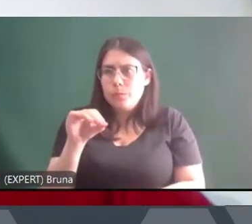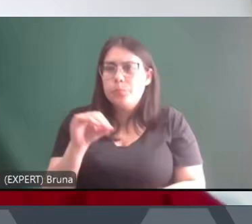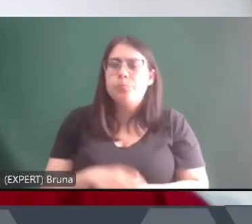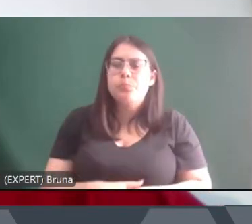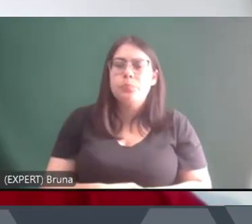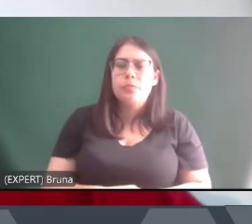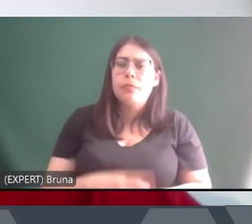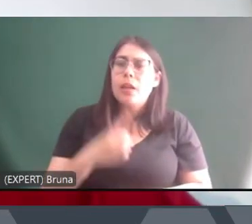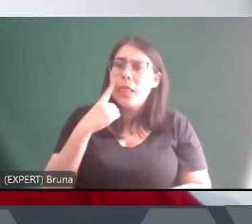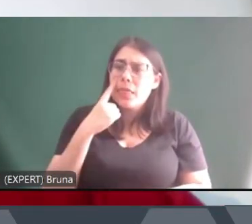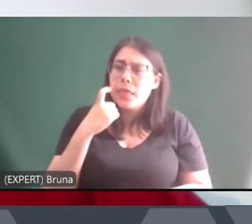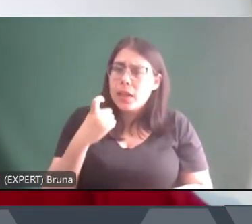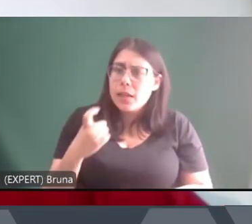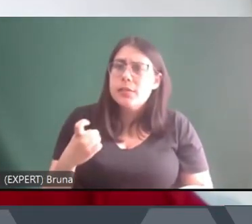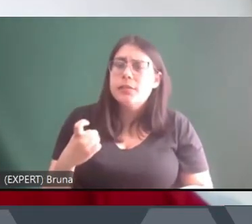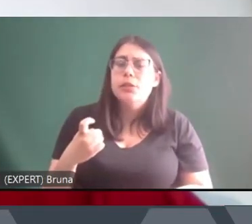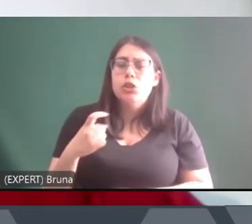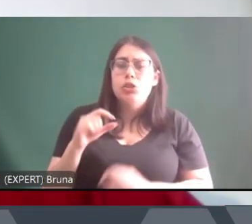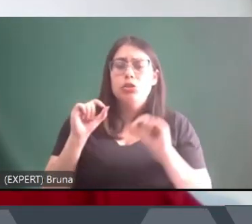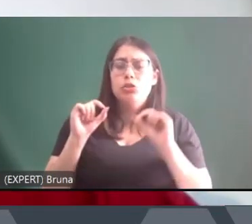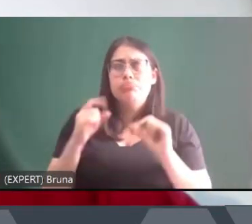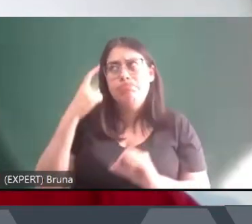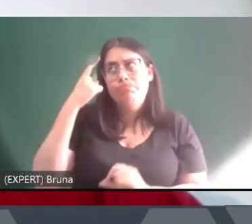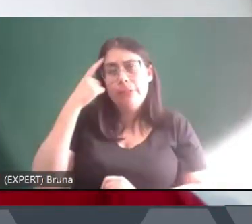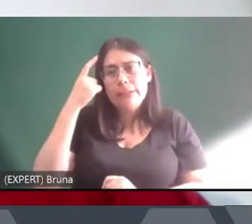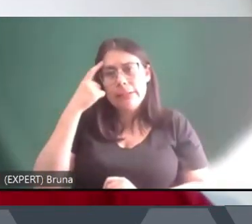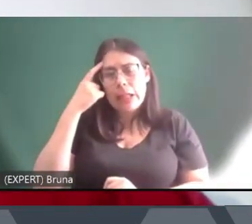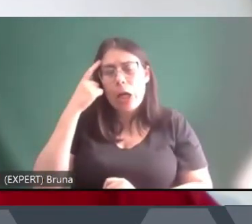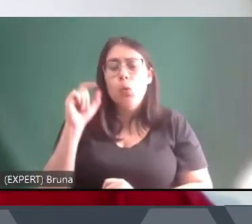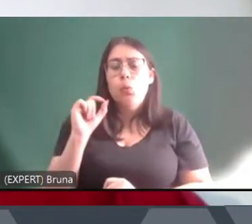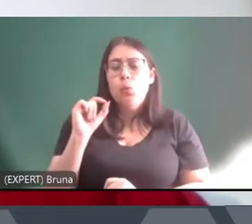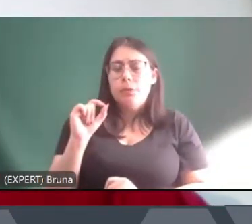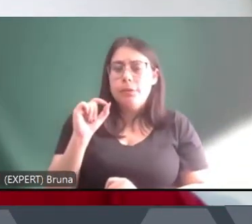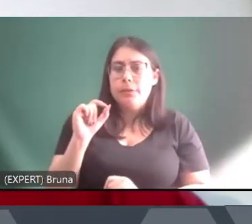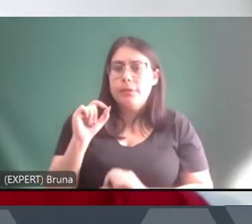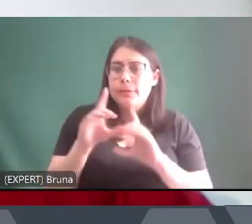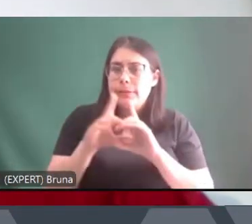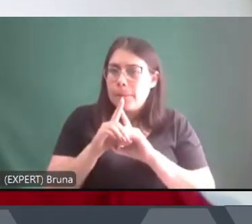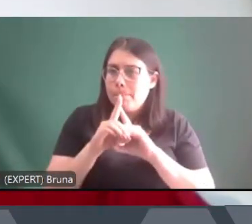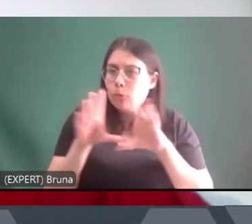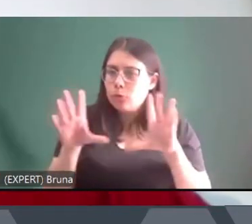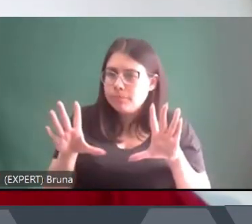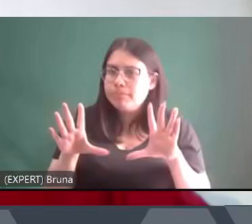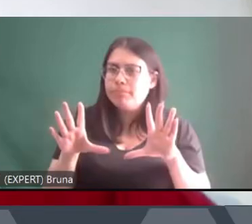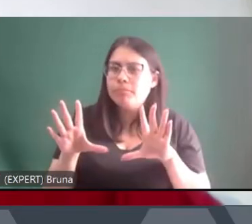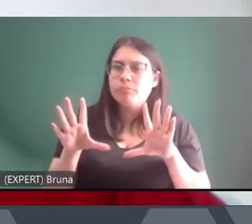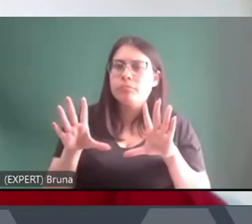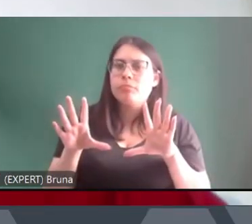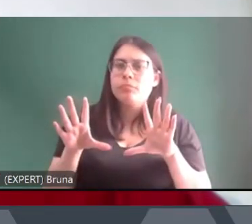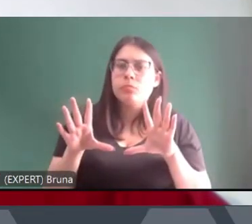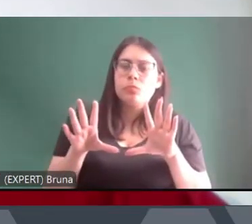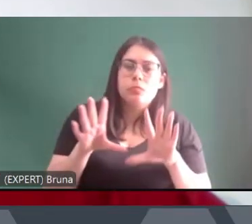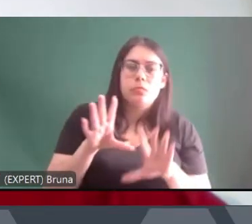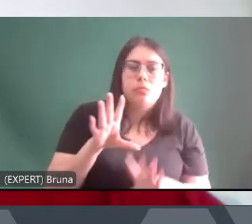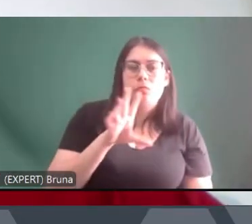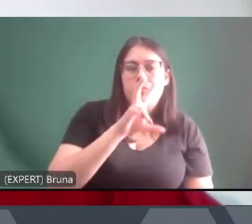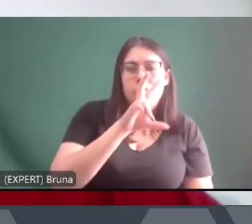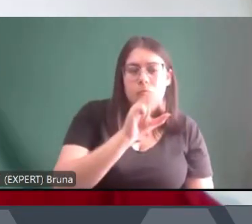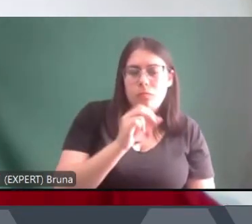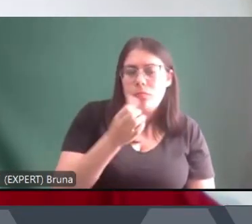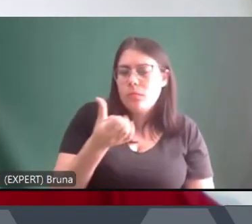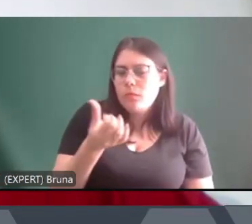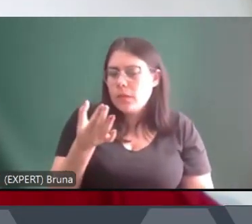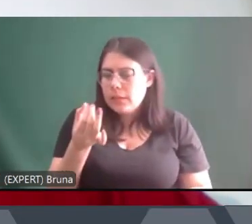no processo de redemocratização e no processo nesse contexto dos anos 50 e 60, porque é um